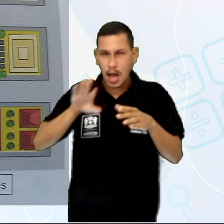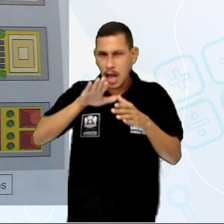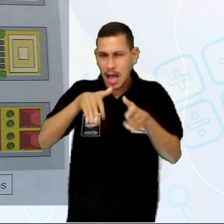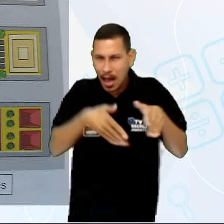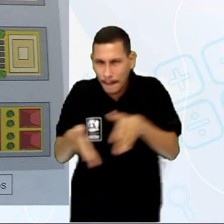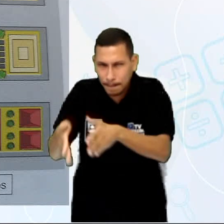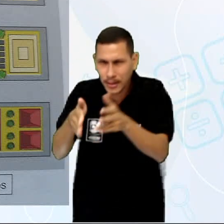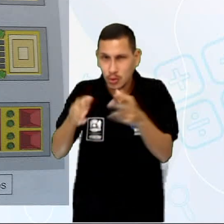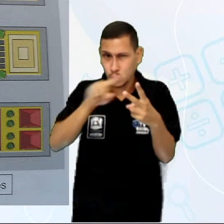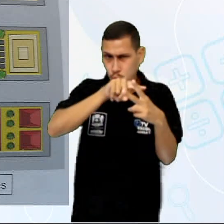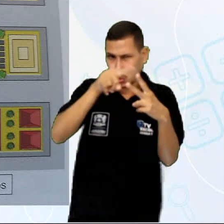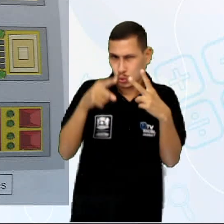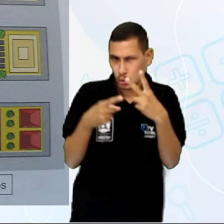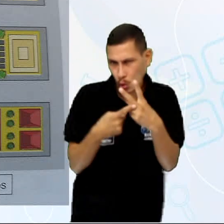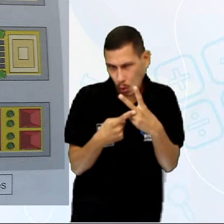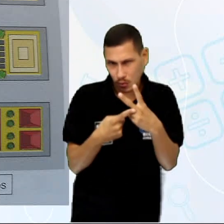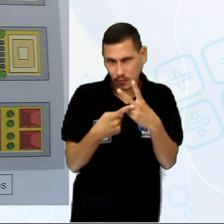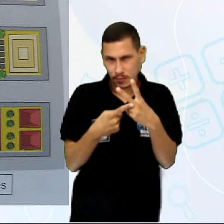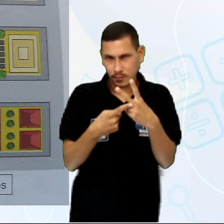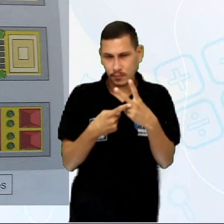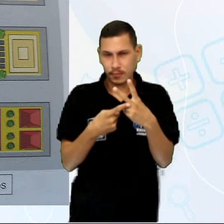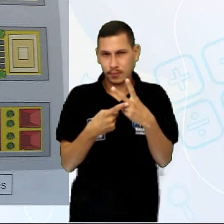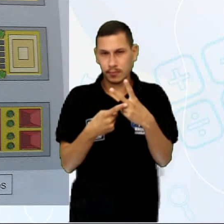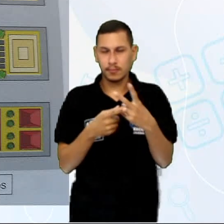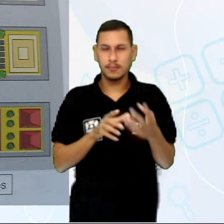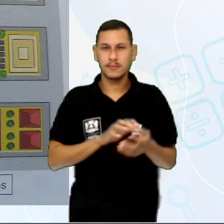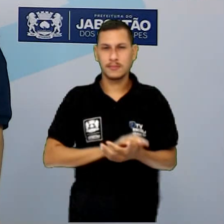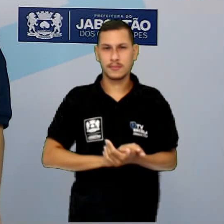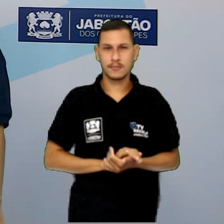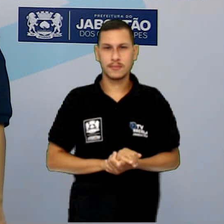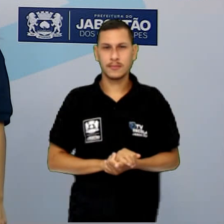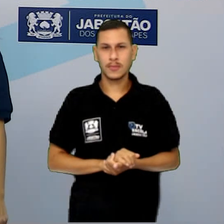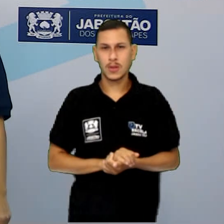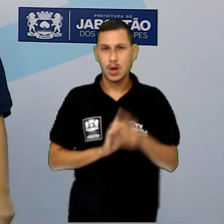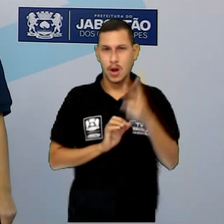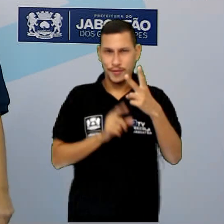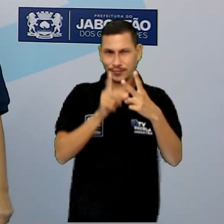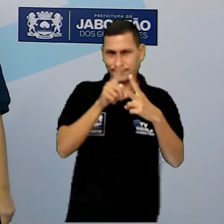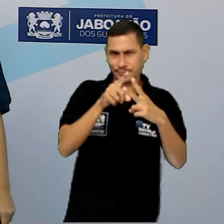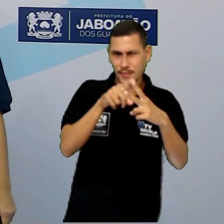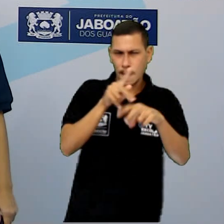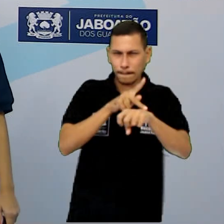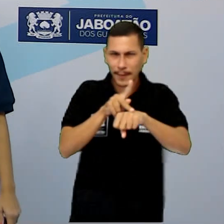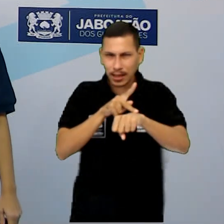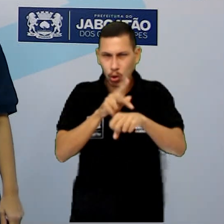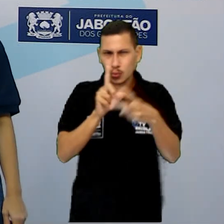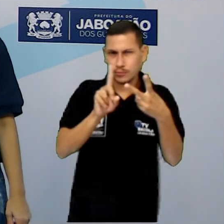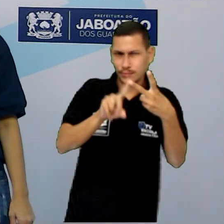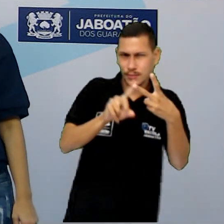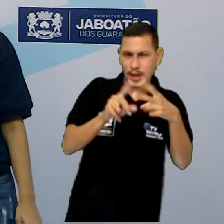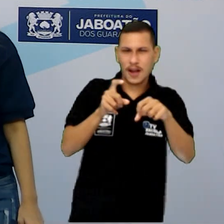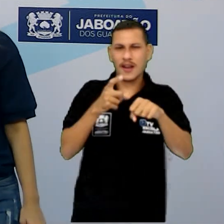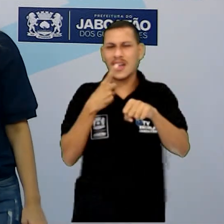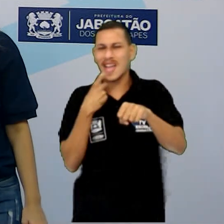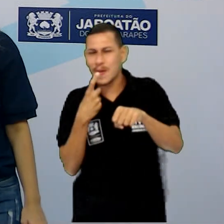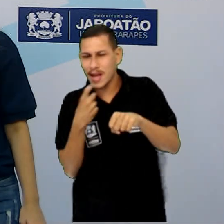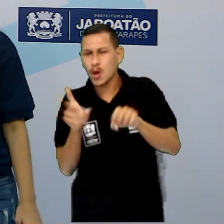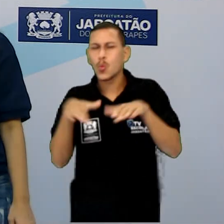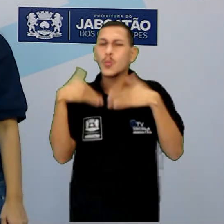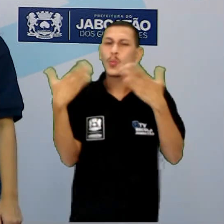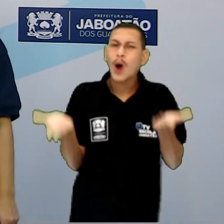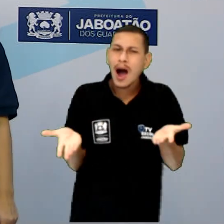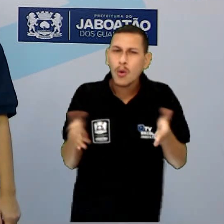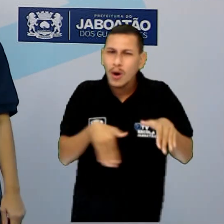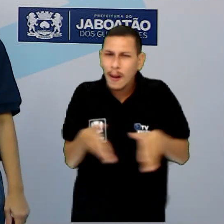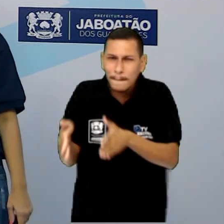caminhos aí, que foram traçados. O preto e o vermelho. Qual desses dois caminhos